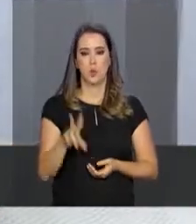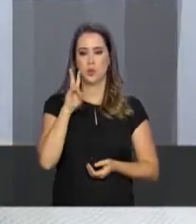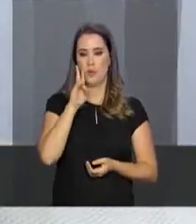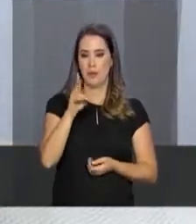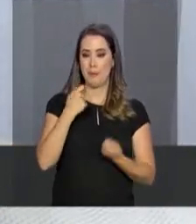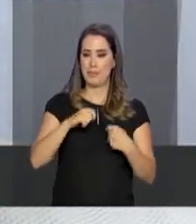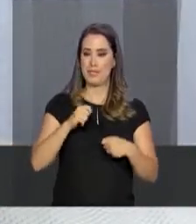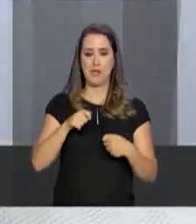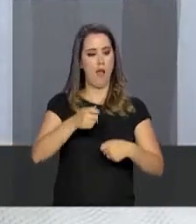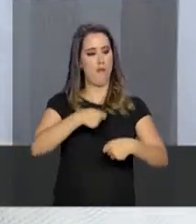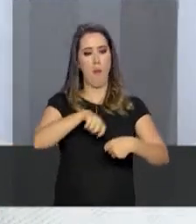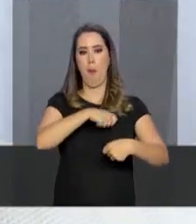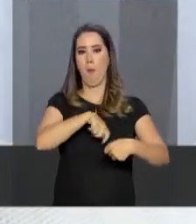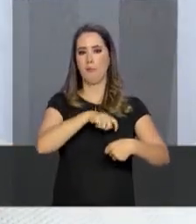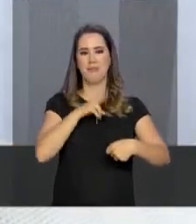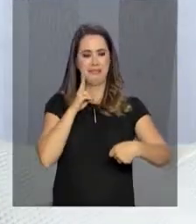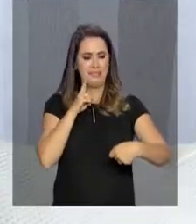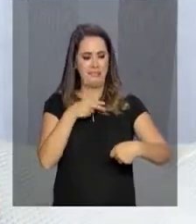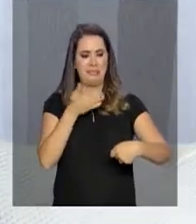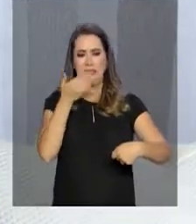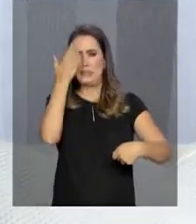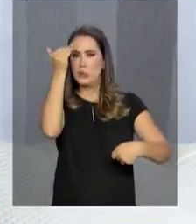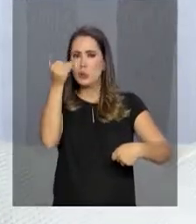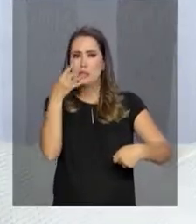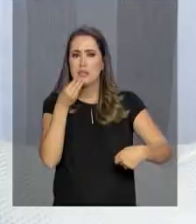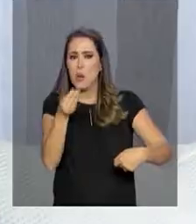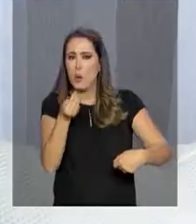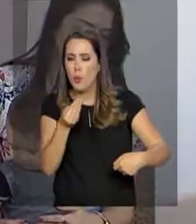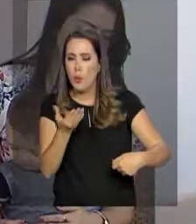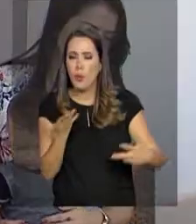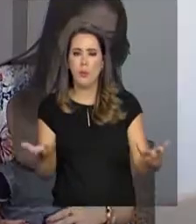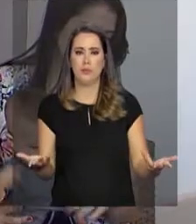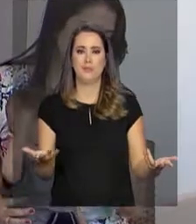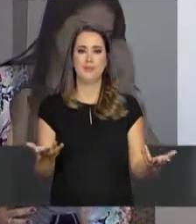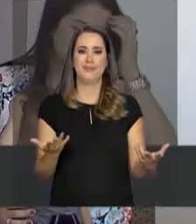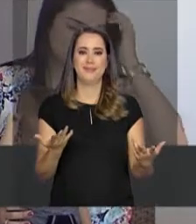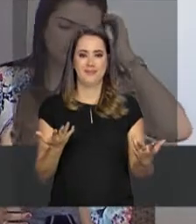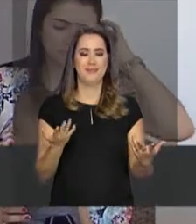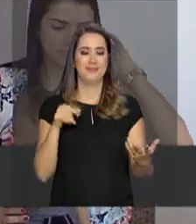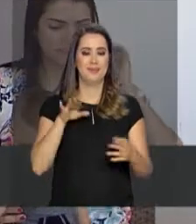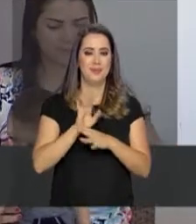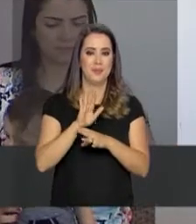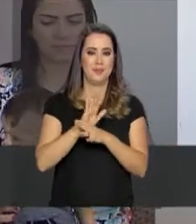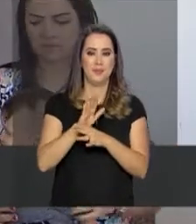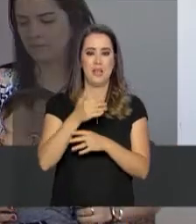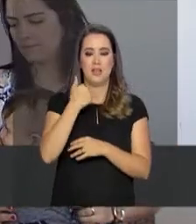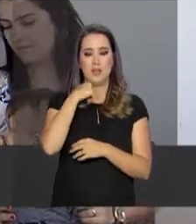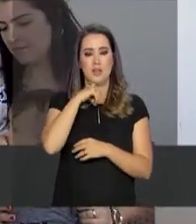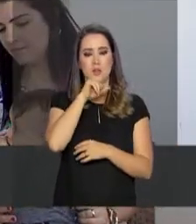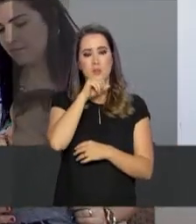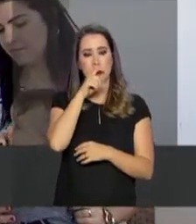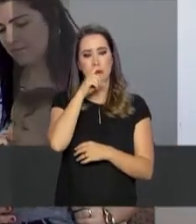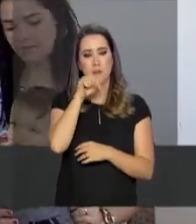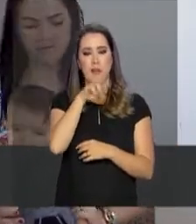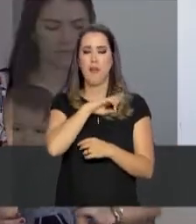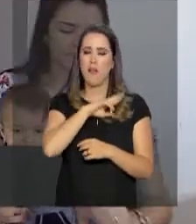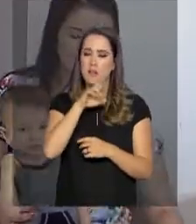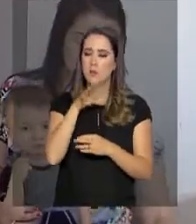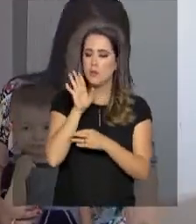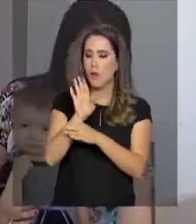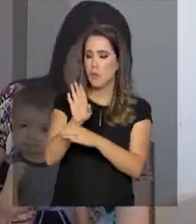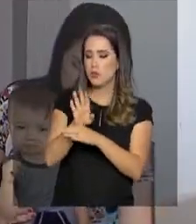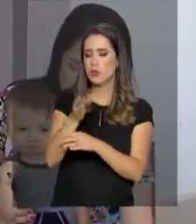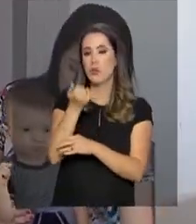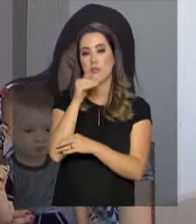primeira papinha que eu tinha que fazer, eu falei, não sei o que fazer, não sei nem por onde começar. Para ajudar pais e responsáveis a alimentar melhor as